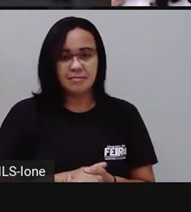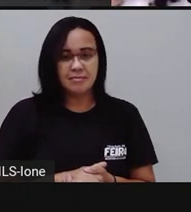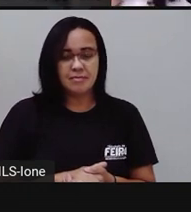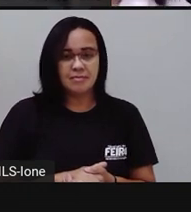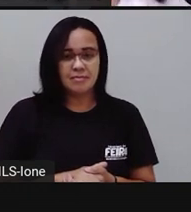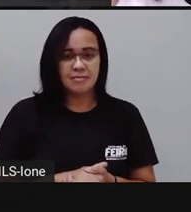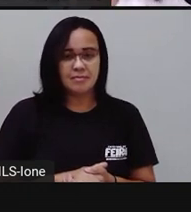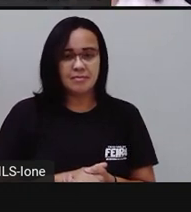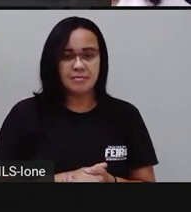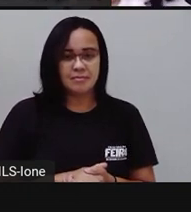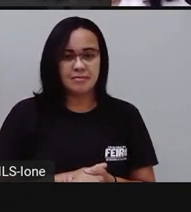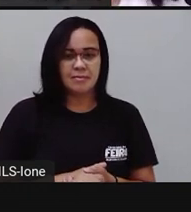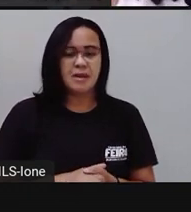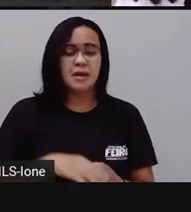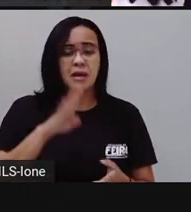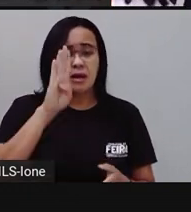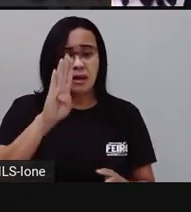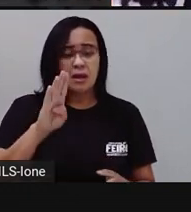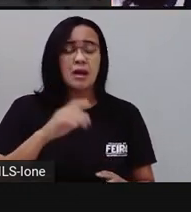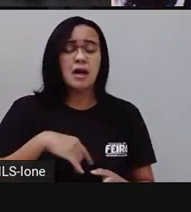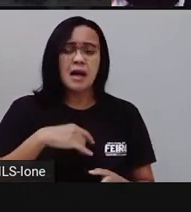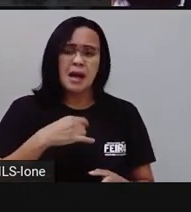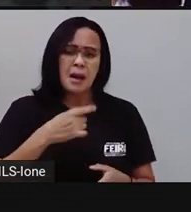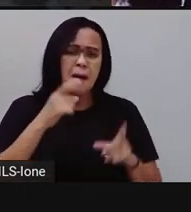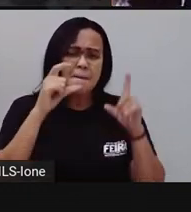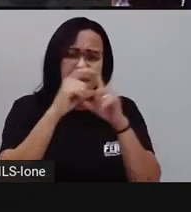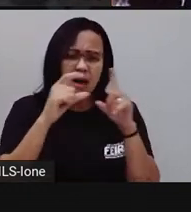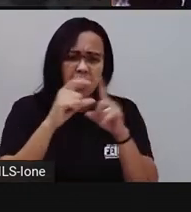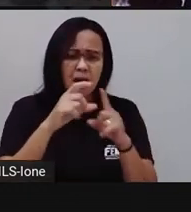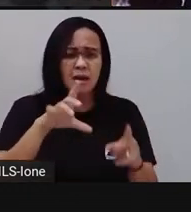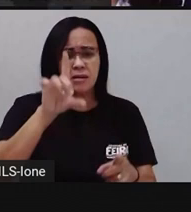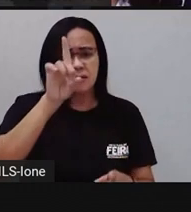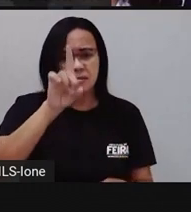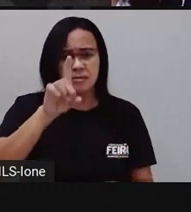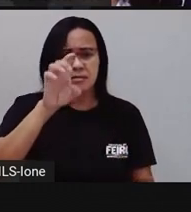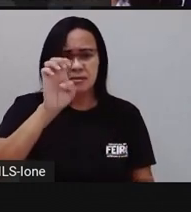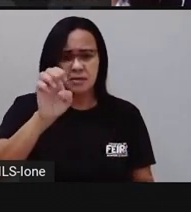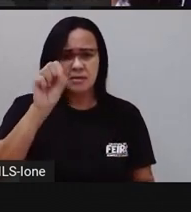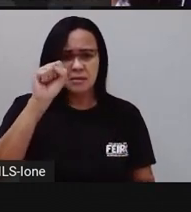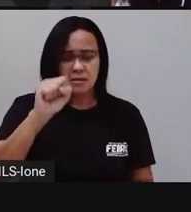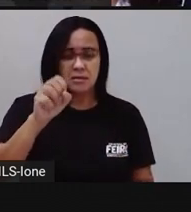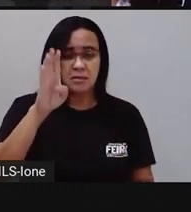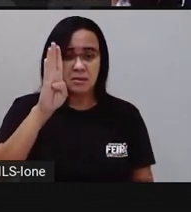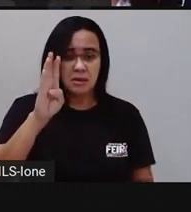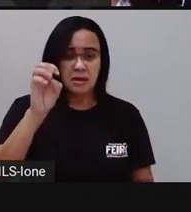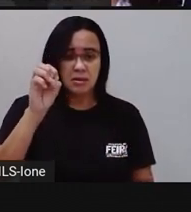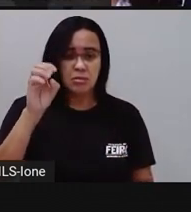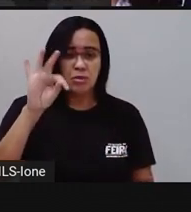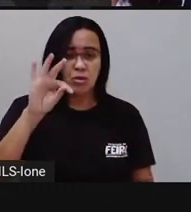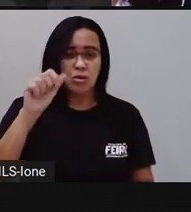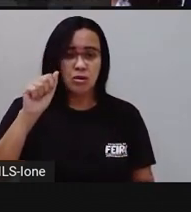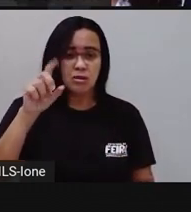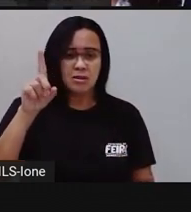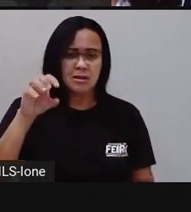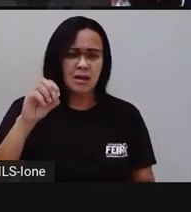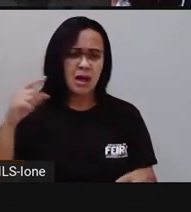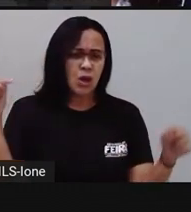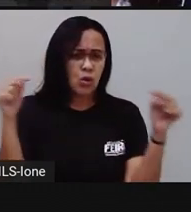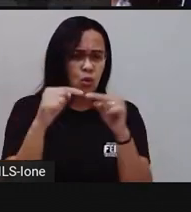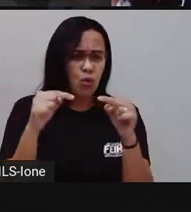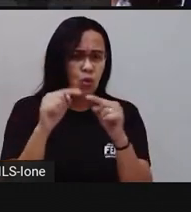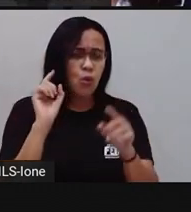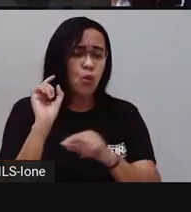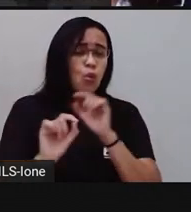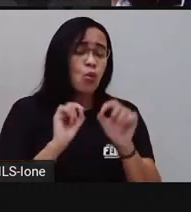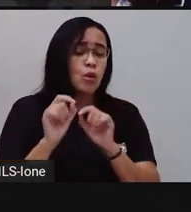des-bo-ado. Qual será a palavra, né, que vai rimar com essa palavra, desbotado? Vocês